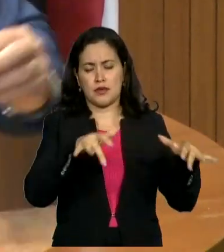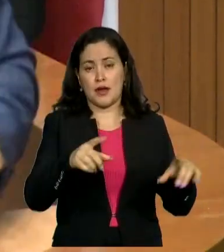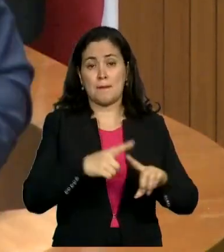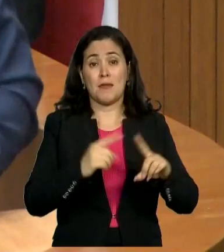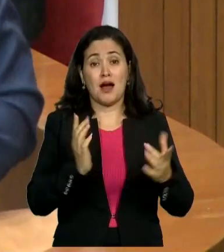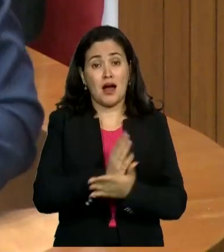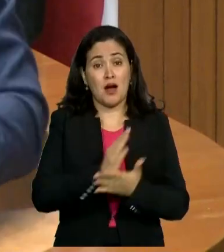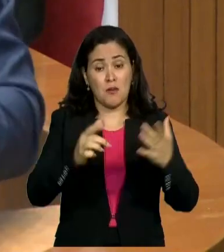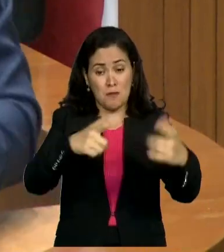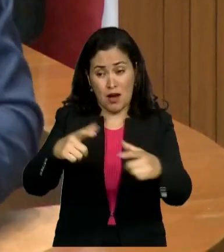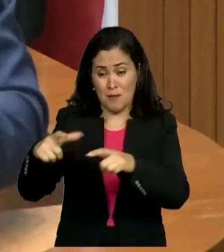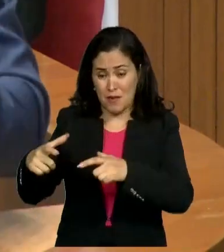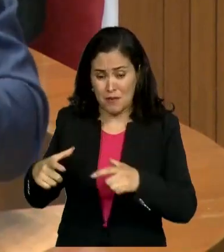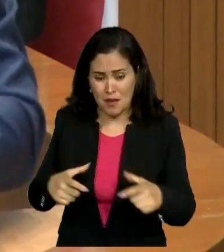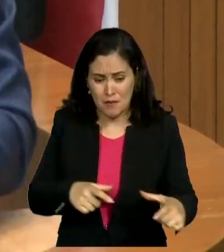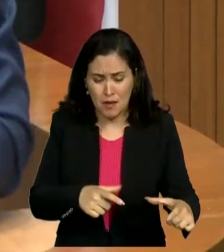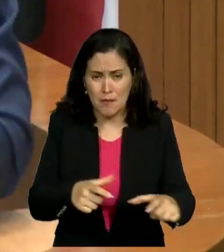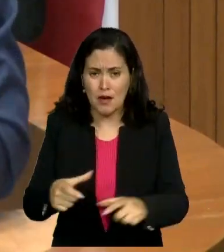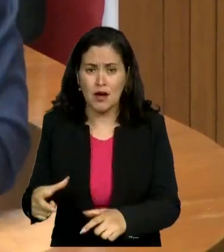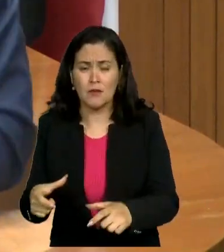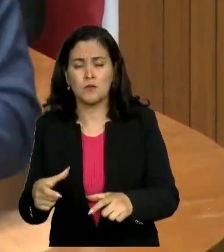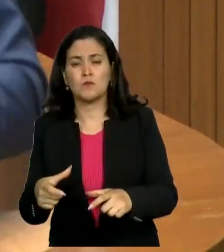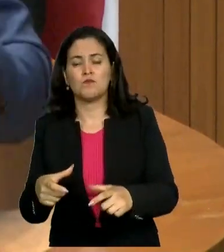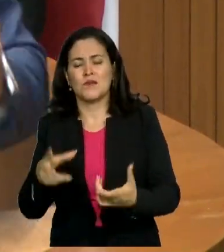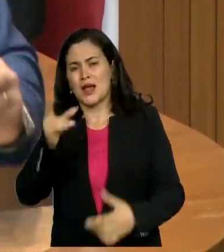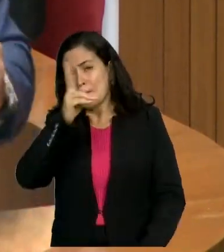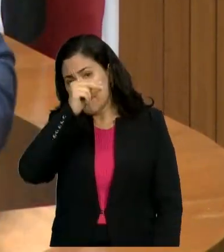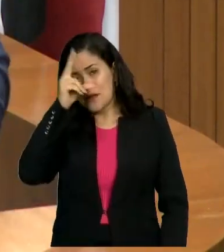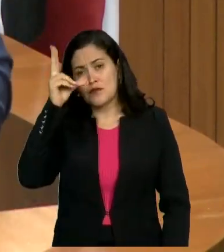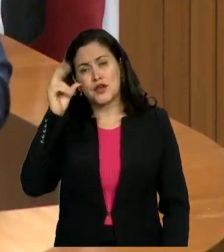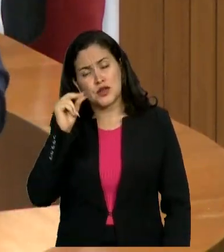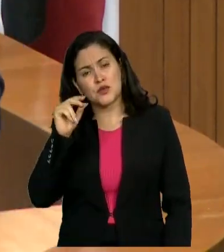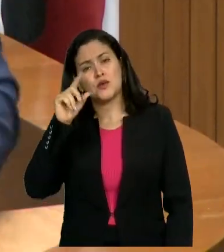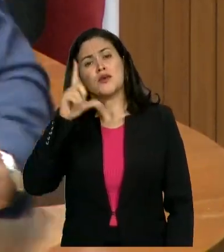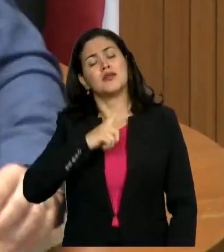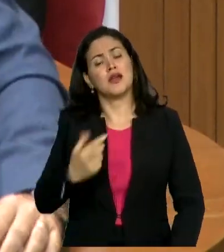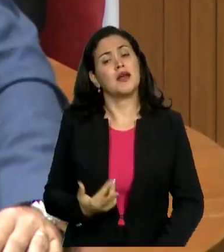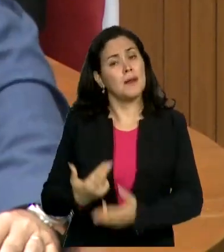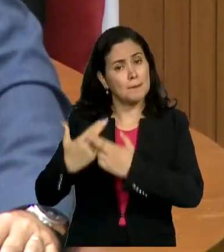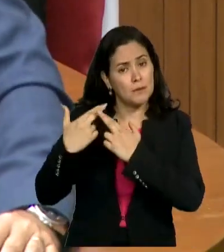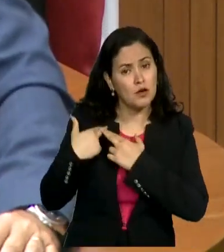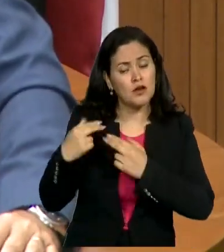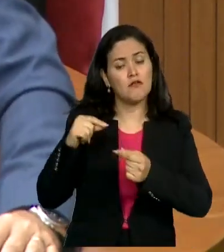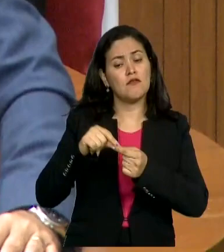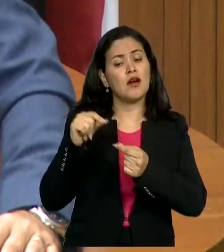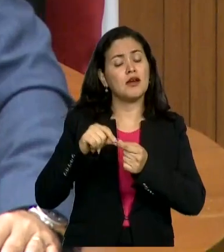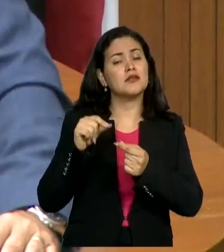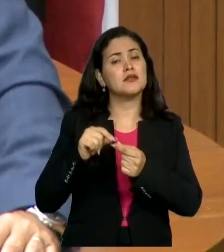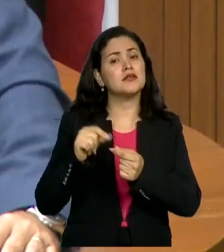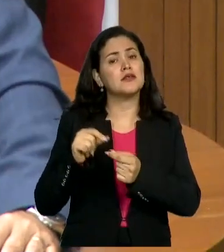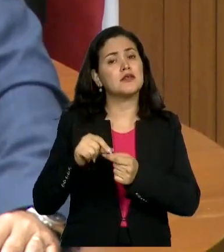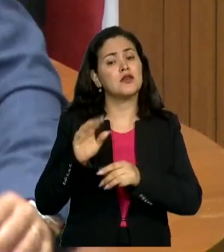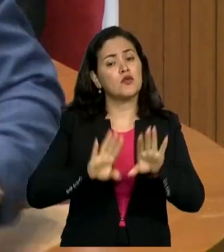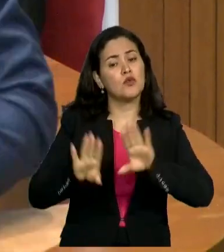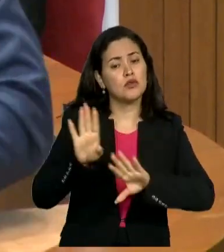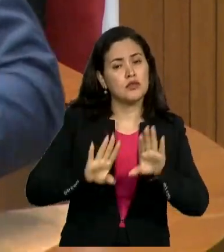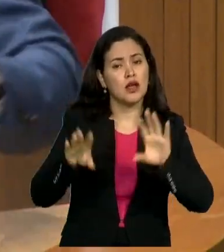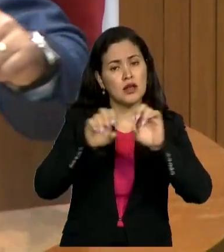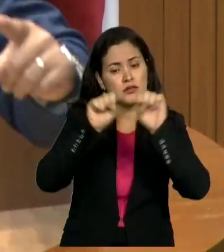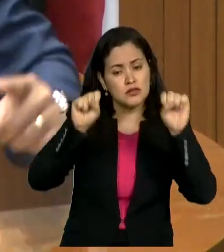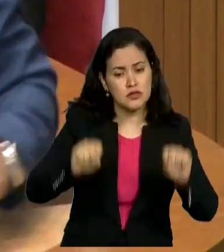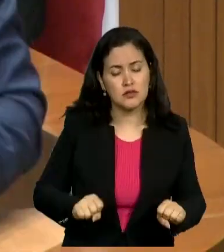bairro do Tamarino. A Prefeitura é quem tem a responsabilidade de fazer a manutenção do sistema.